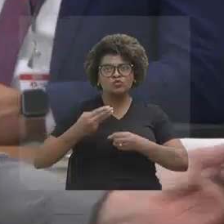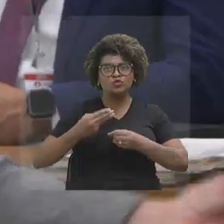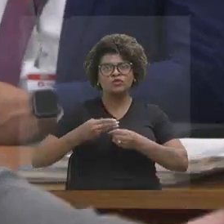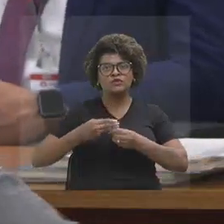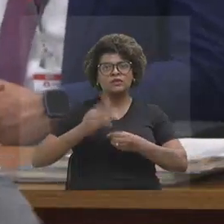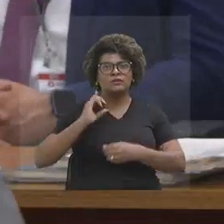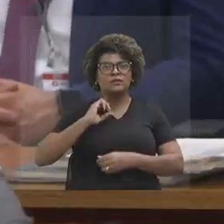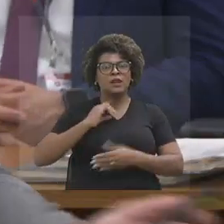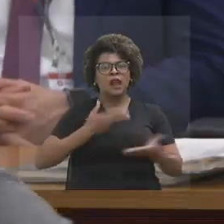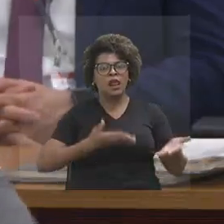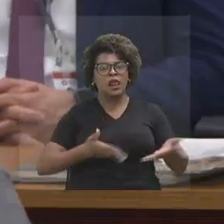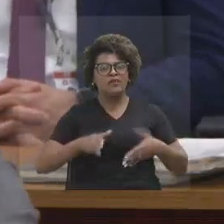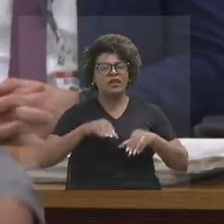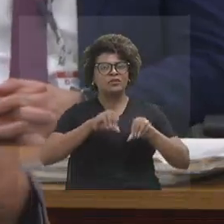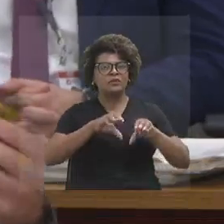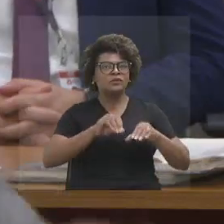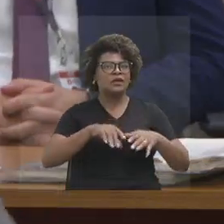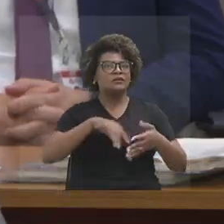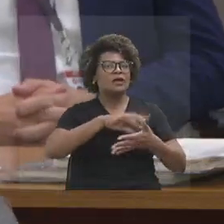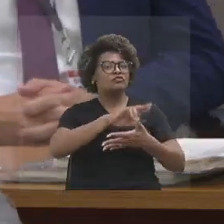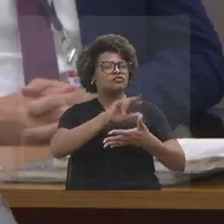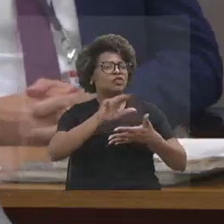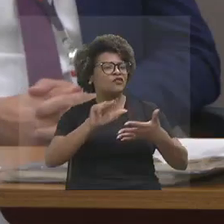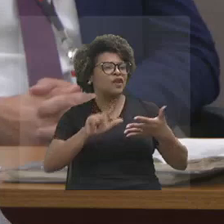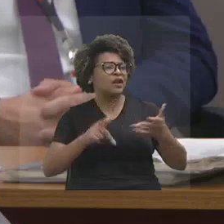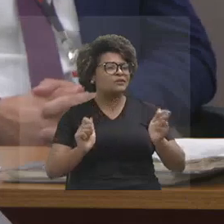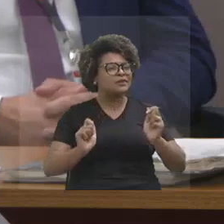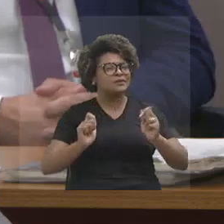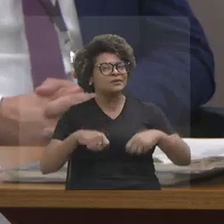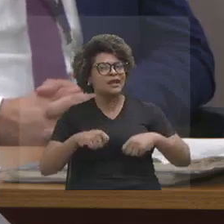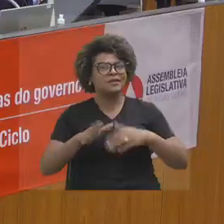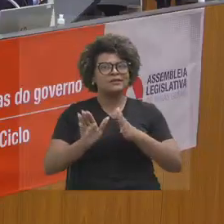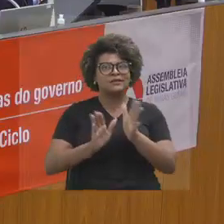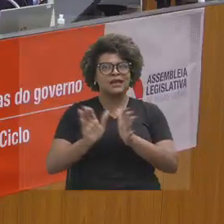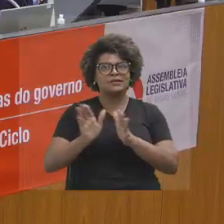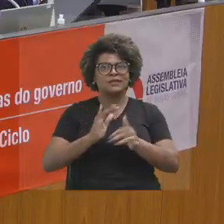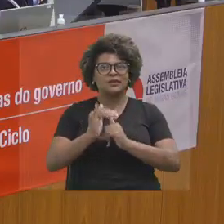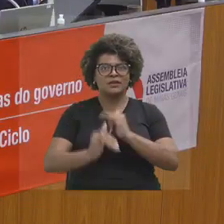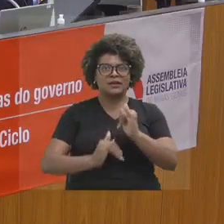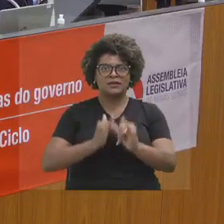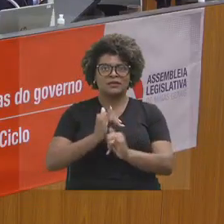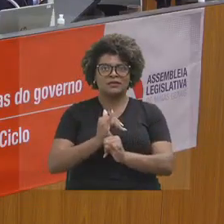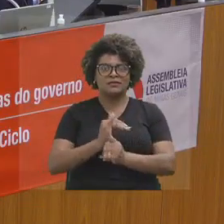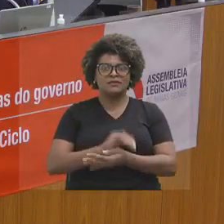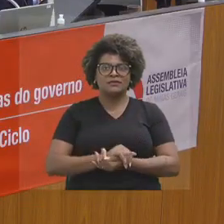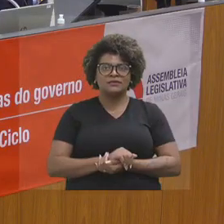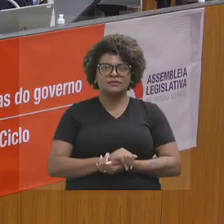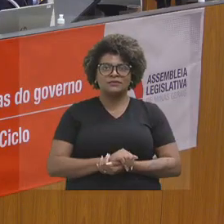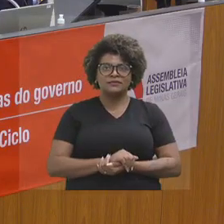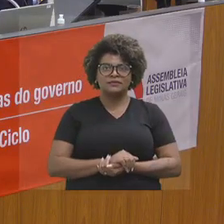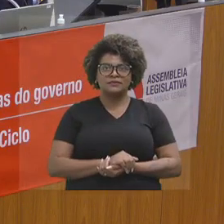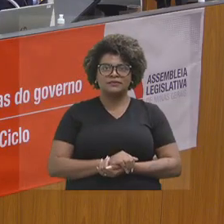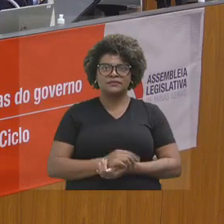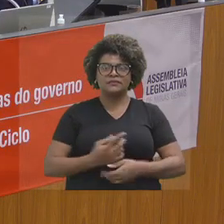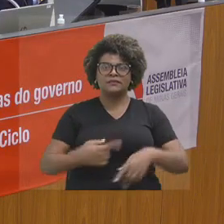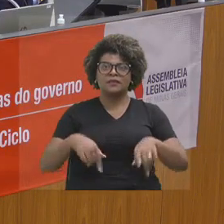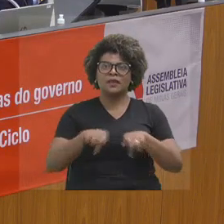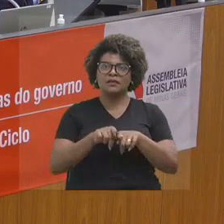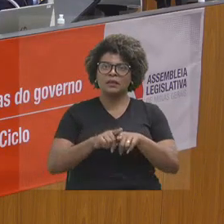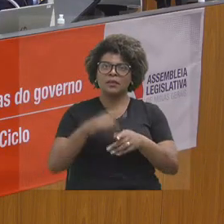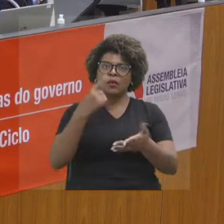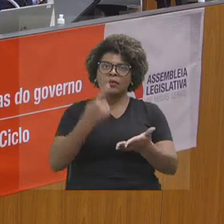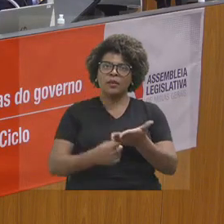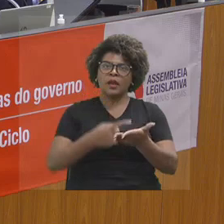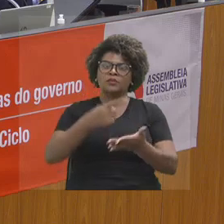Levando educação, levando multicanal, levando acesso à internet. Atualização do parque tecnológico do emissor é